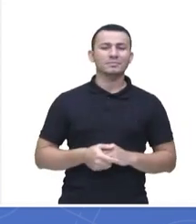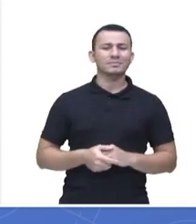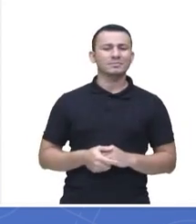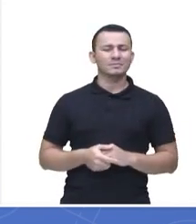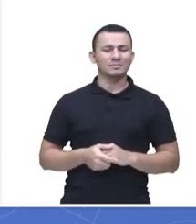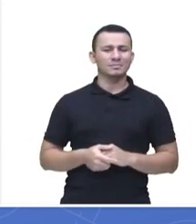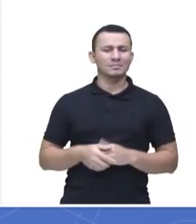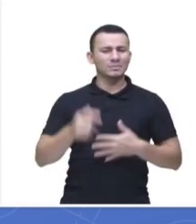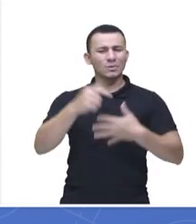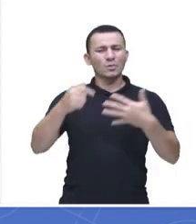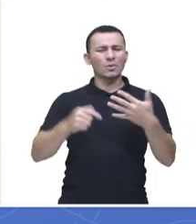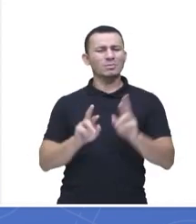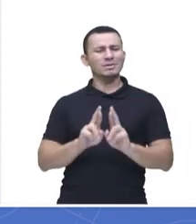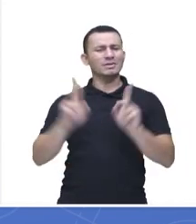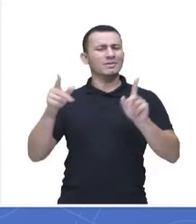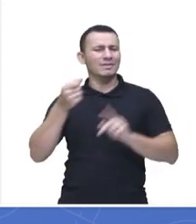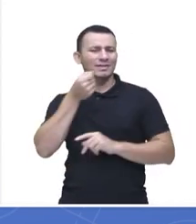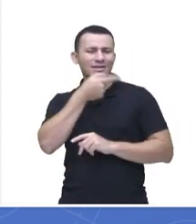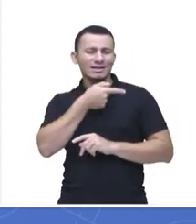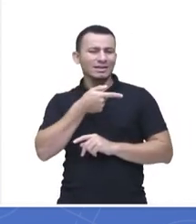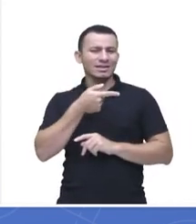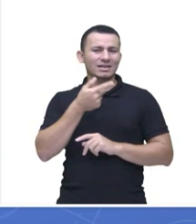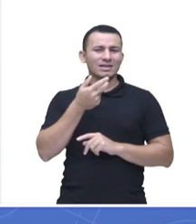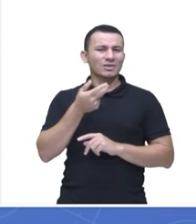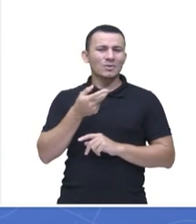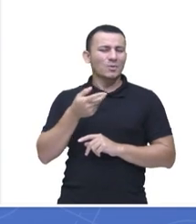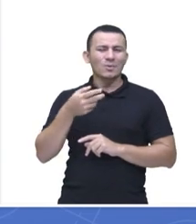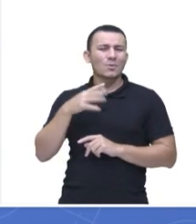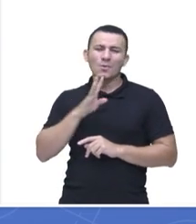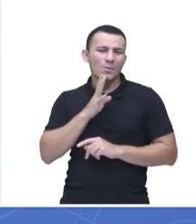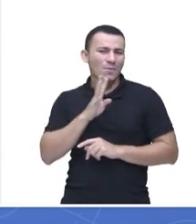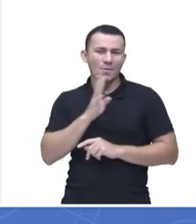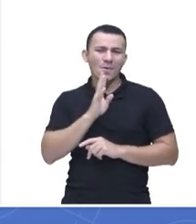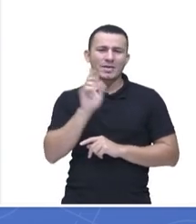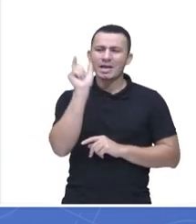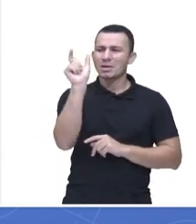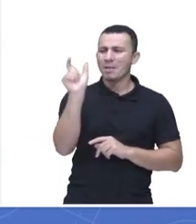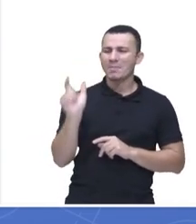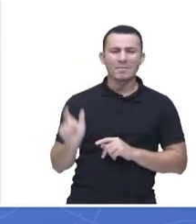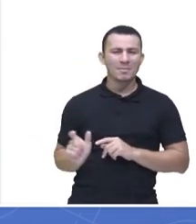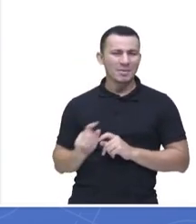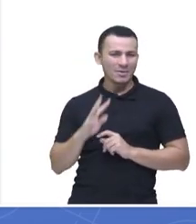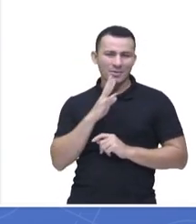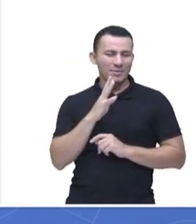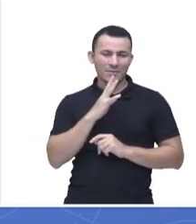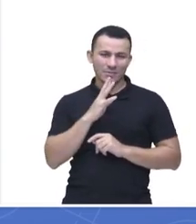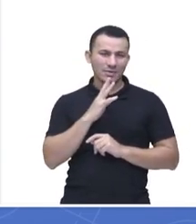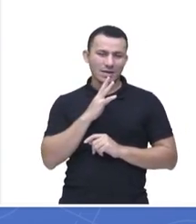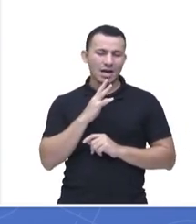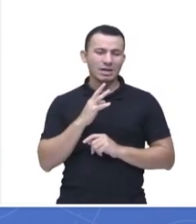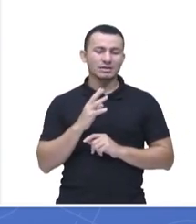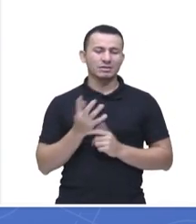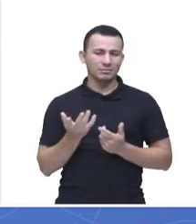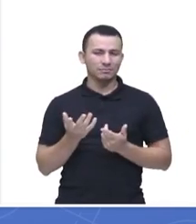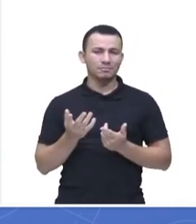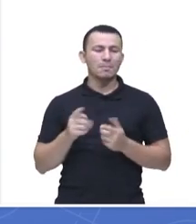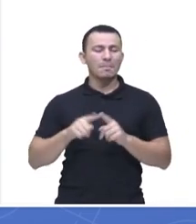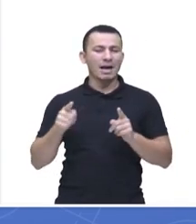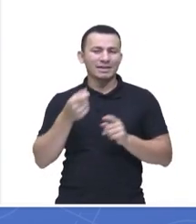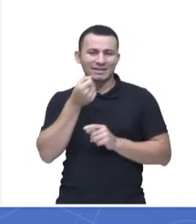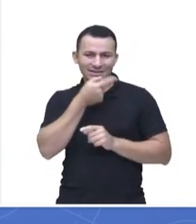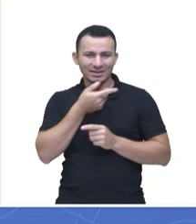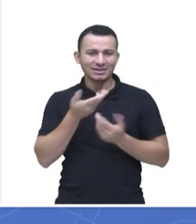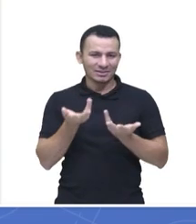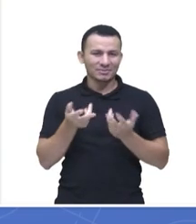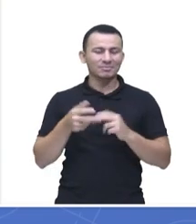engraçados, né? São nomes que não fazem parte do nosso cotidiano, a gente não fica ouvindo toda hora, né? Às vezes, são até engraçados